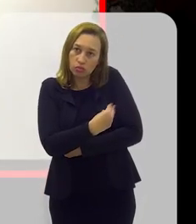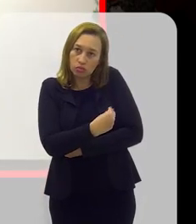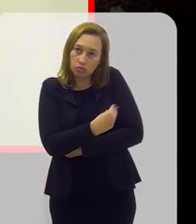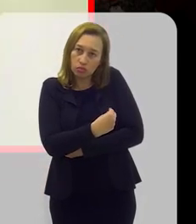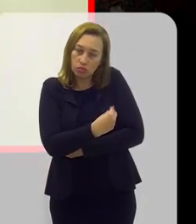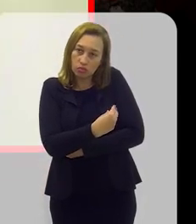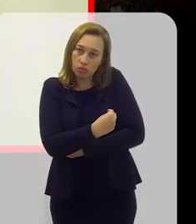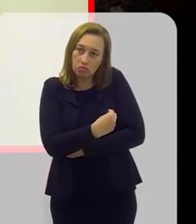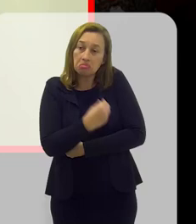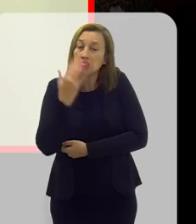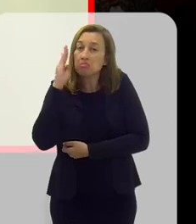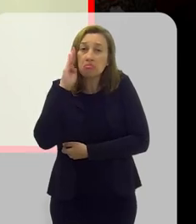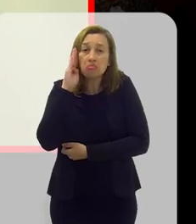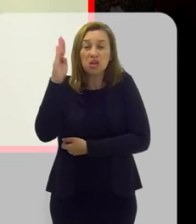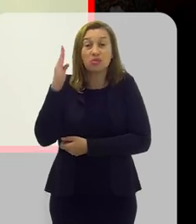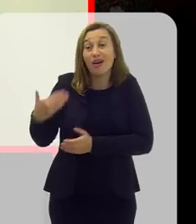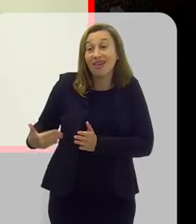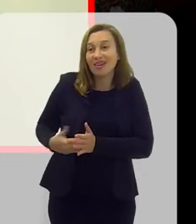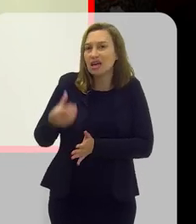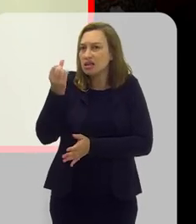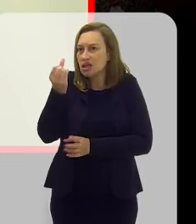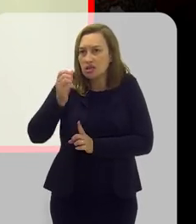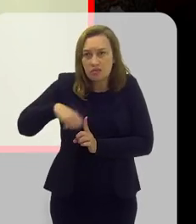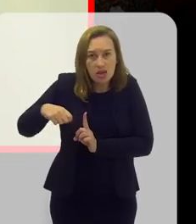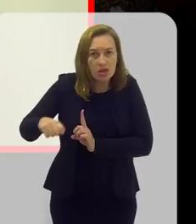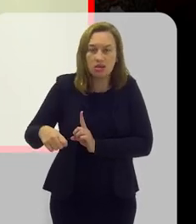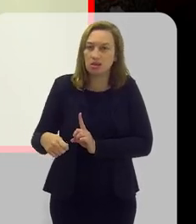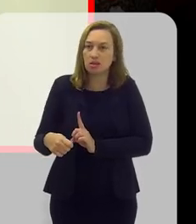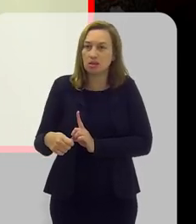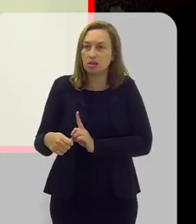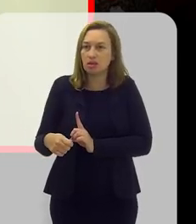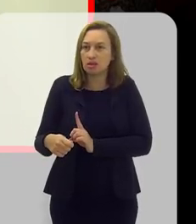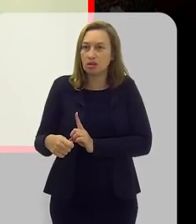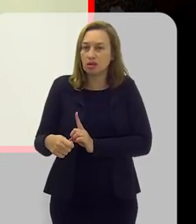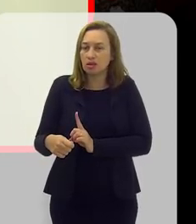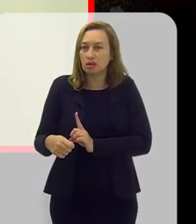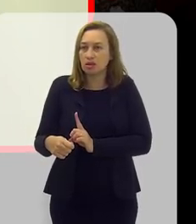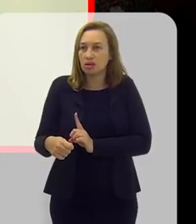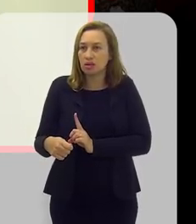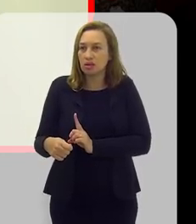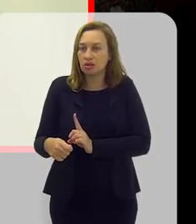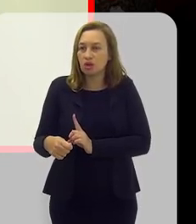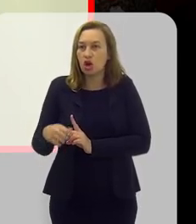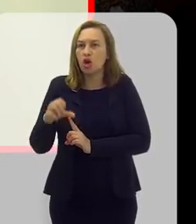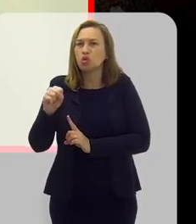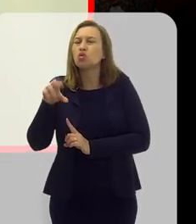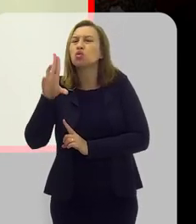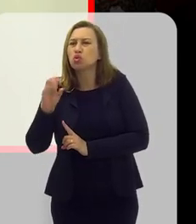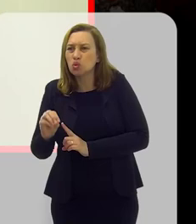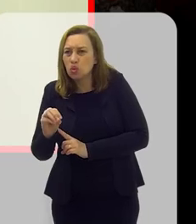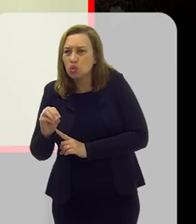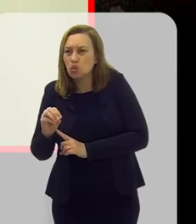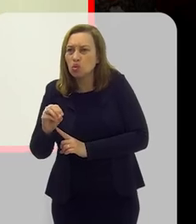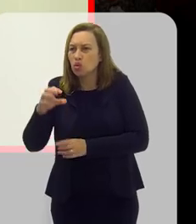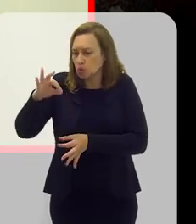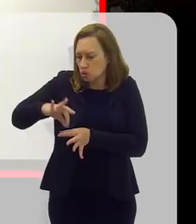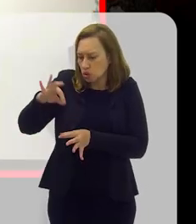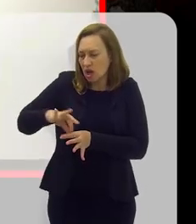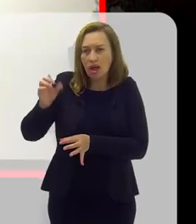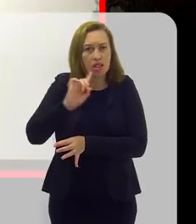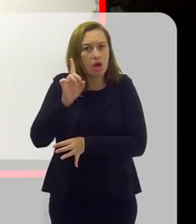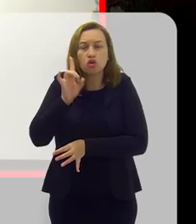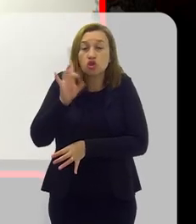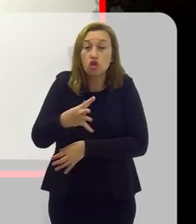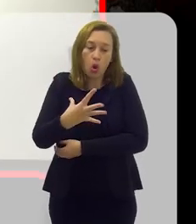Aleitamento materno exclusivo até seis meses não contempla chás e sucos. É leite